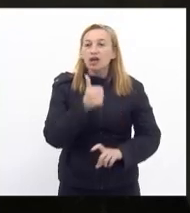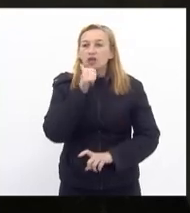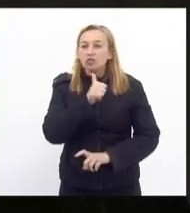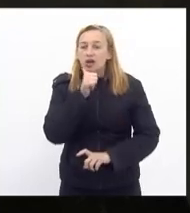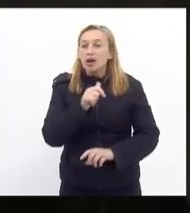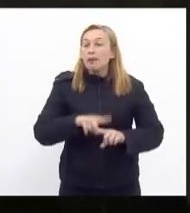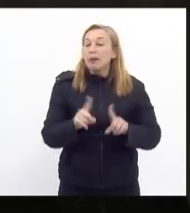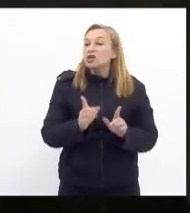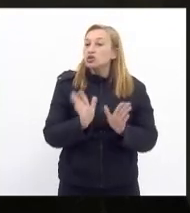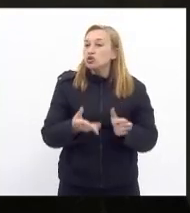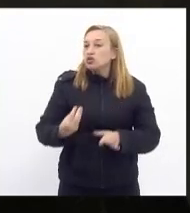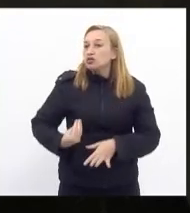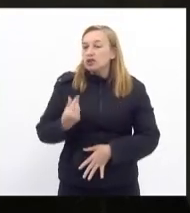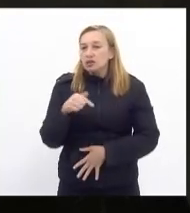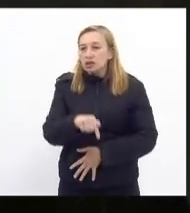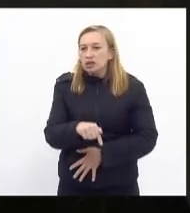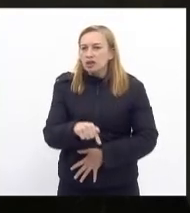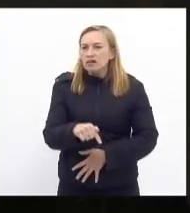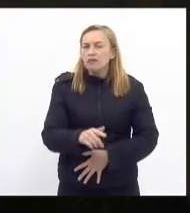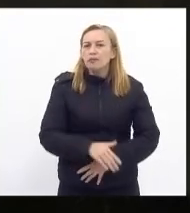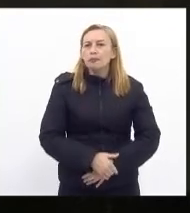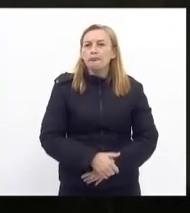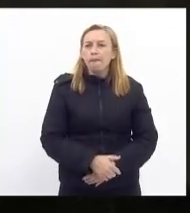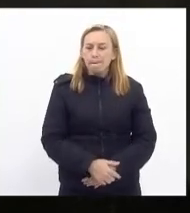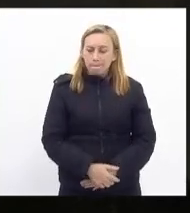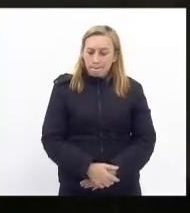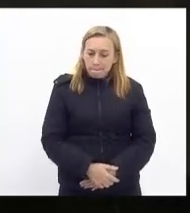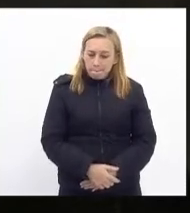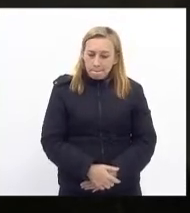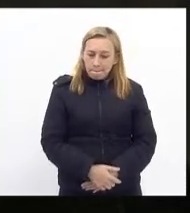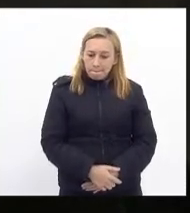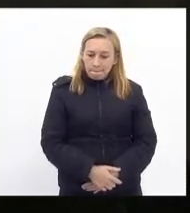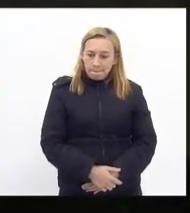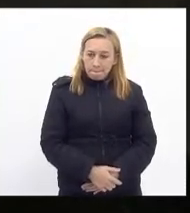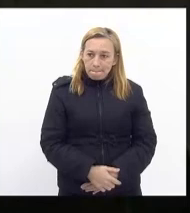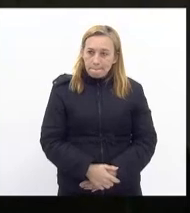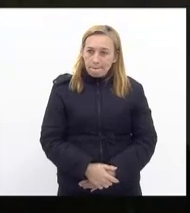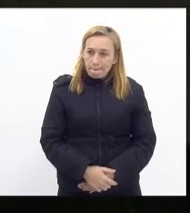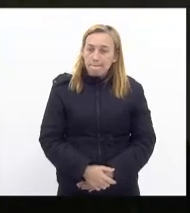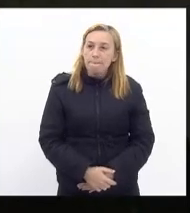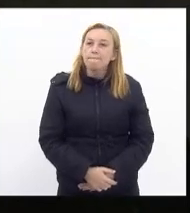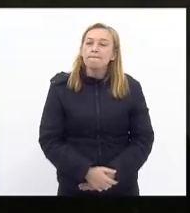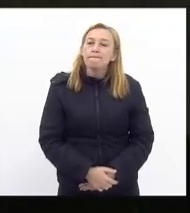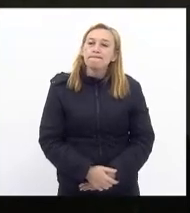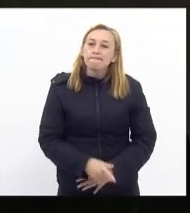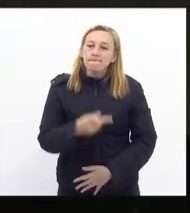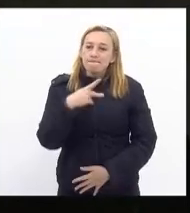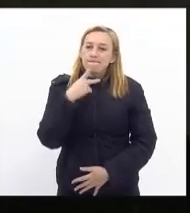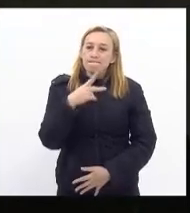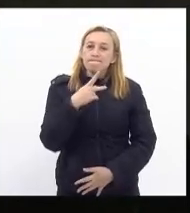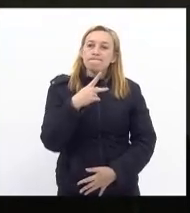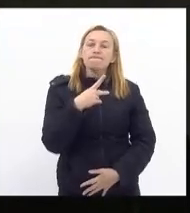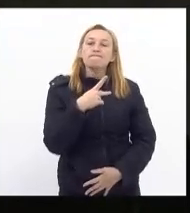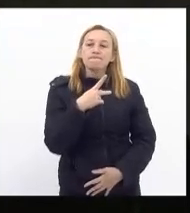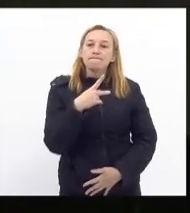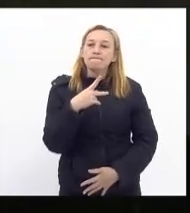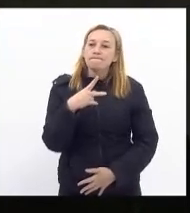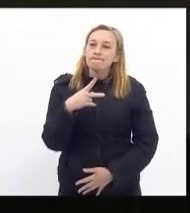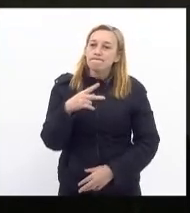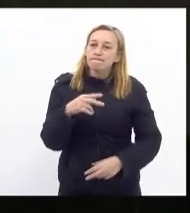hoje eu venho aqui fazer me fazer presente nessa tribuna aqui senhora presidente